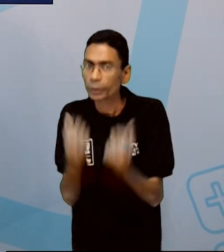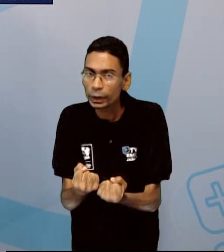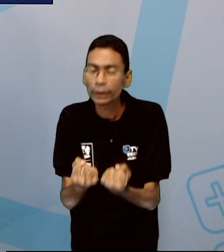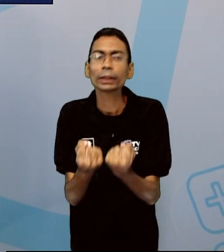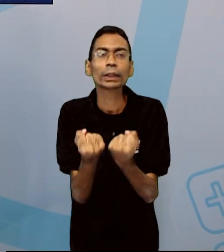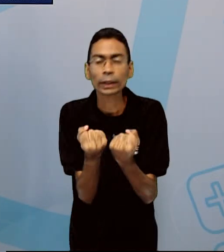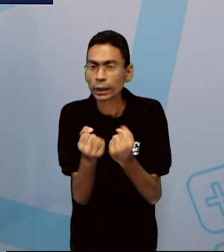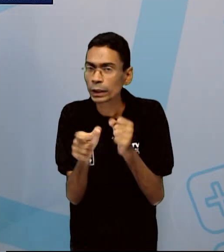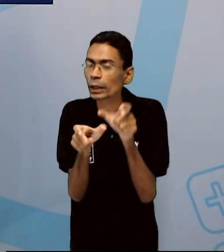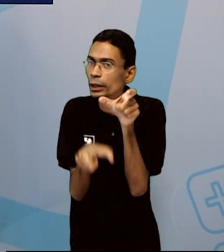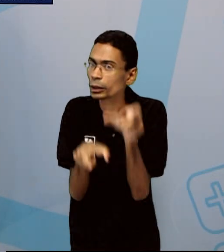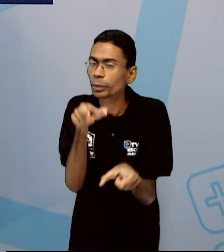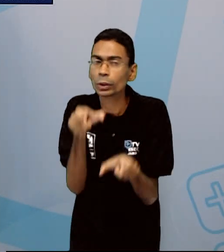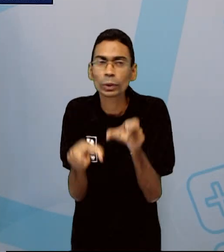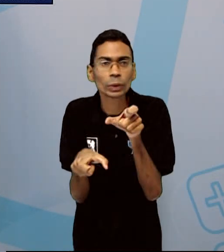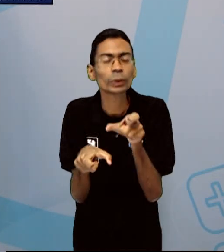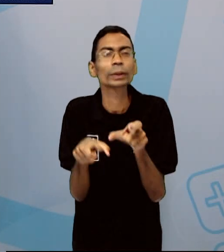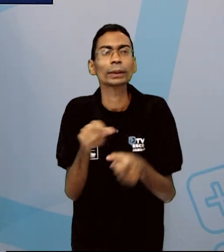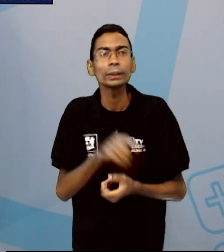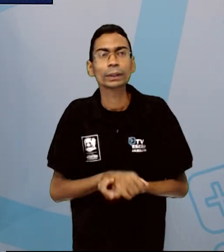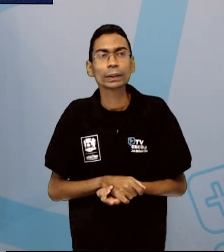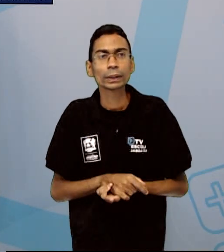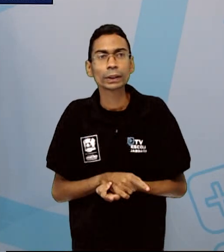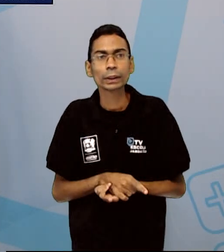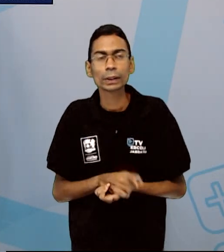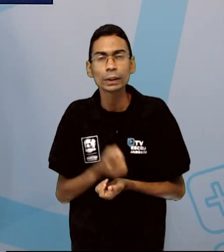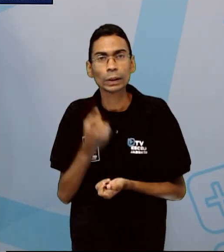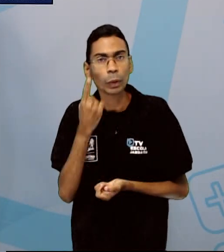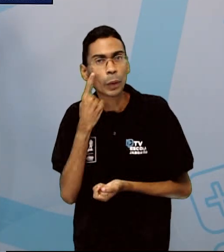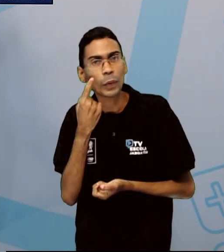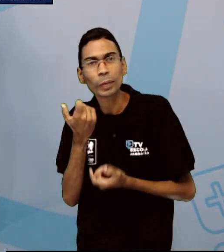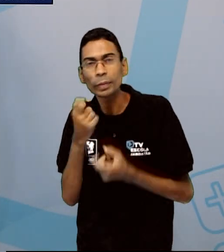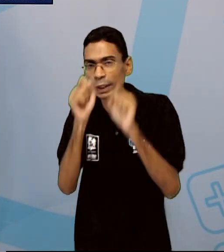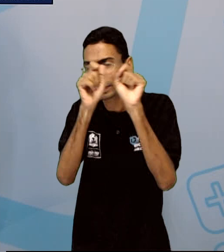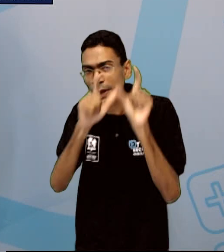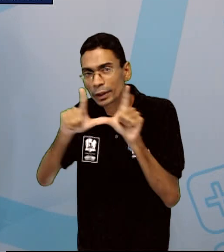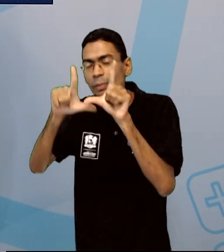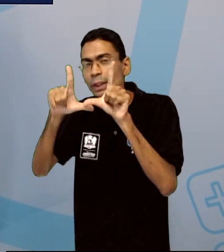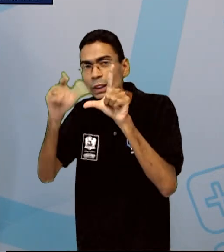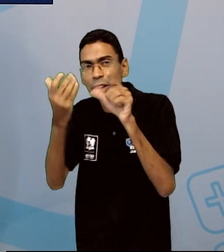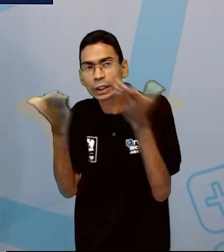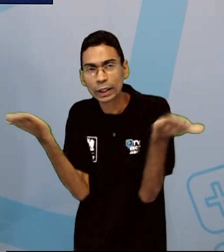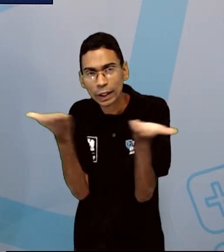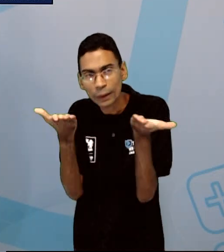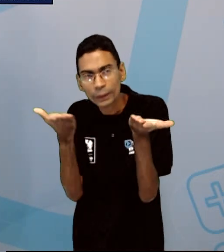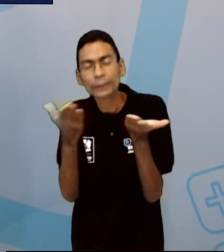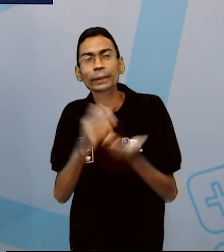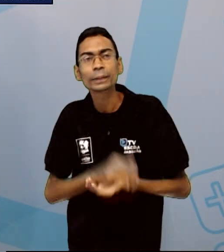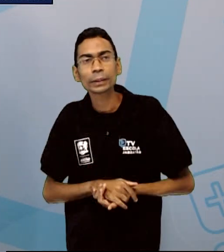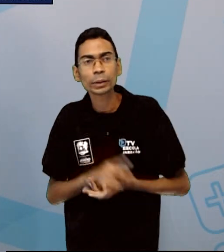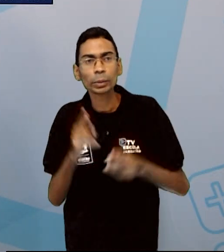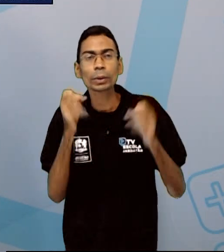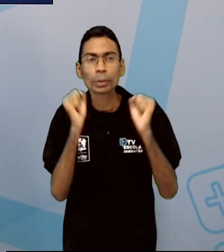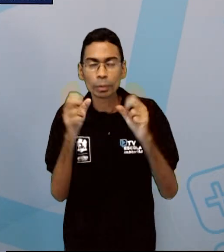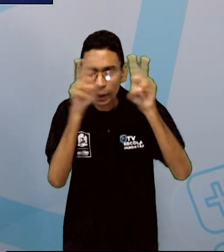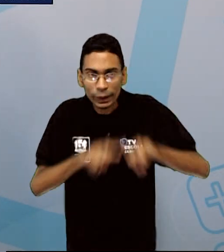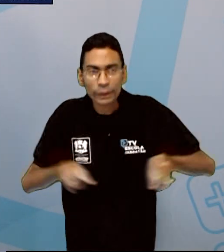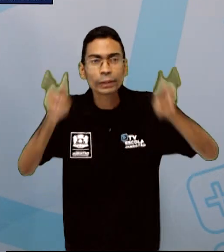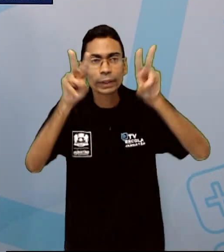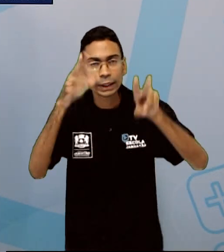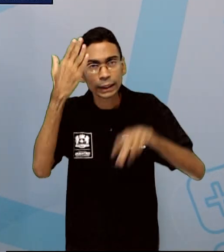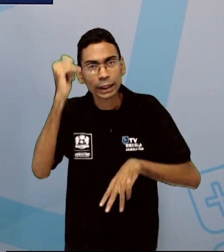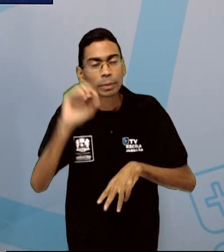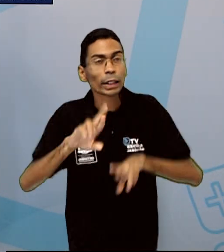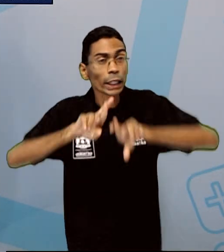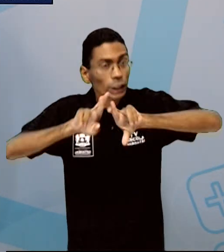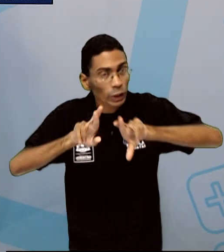outro. Eu fiz questão de colocar essa imagem da Mafalda com todos os seus amigos para que vocês pudessem ver, né? E saber que